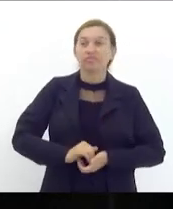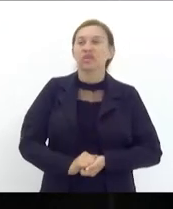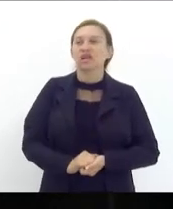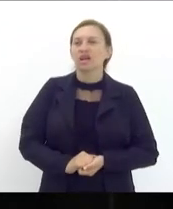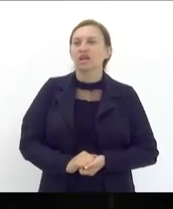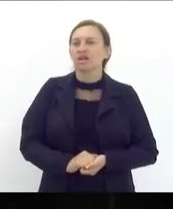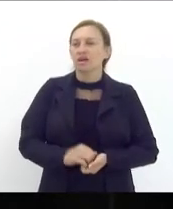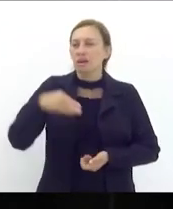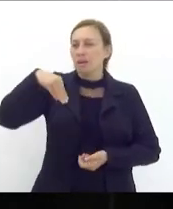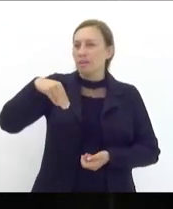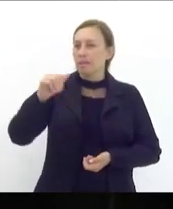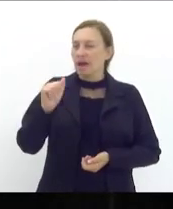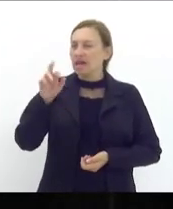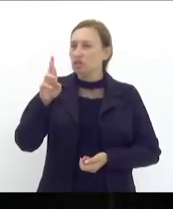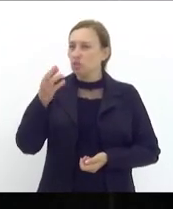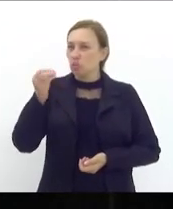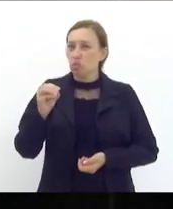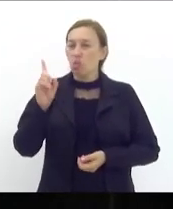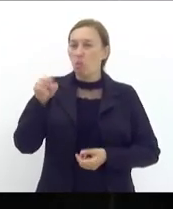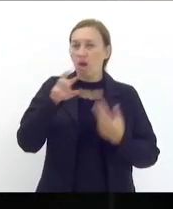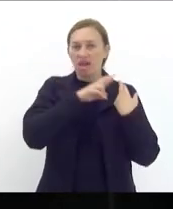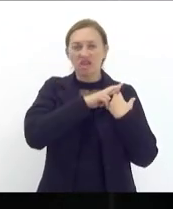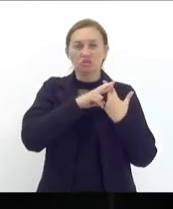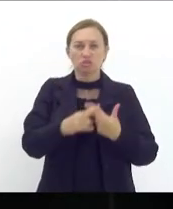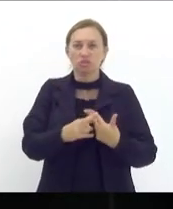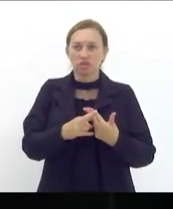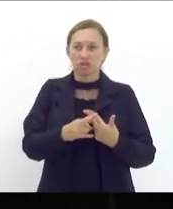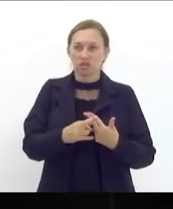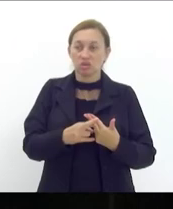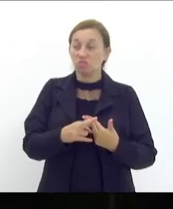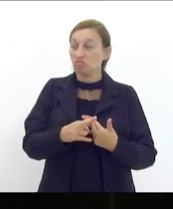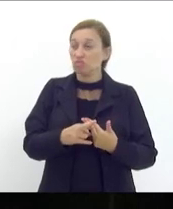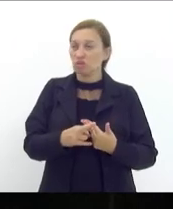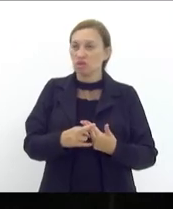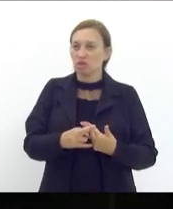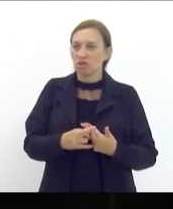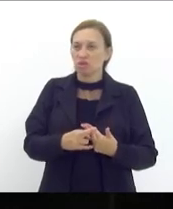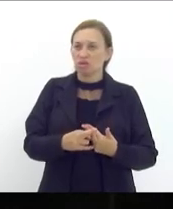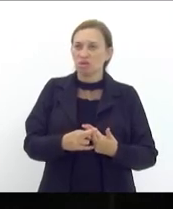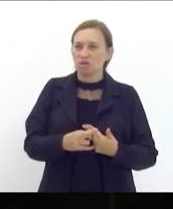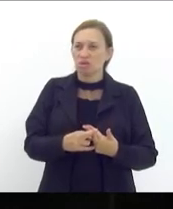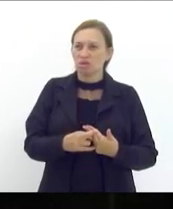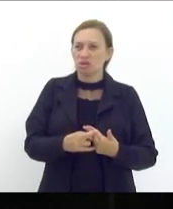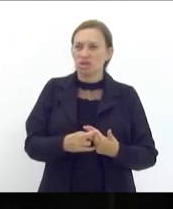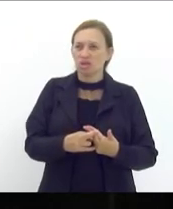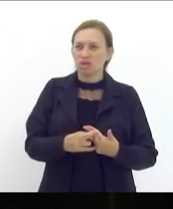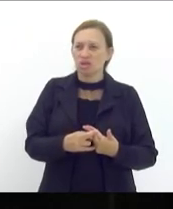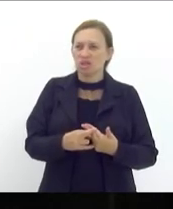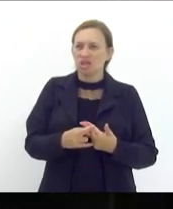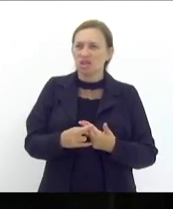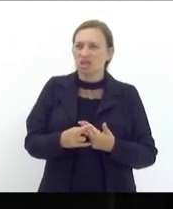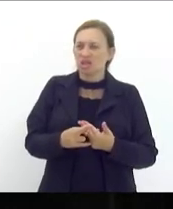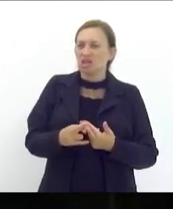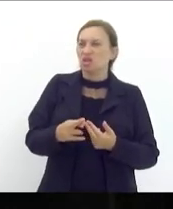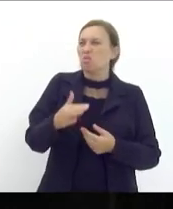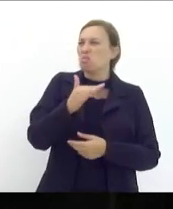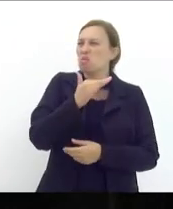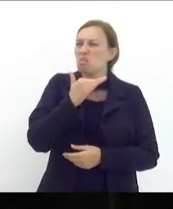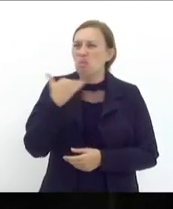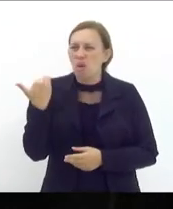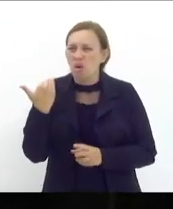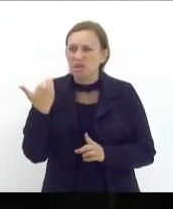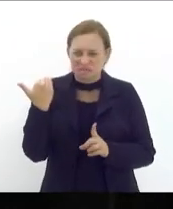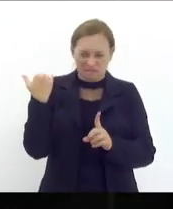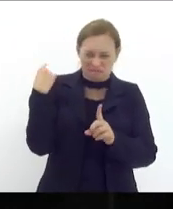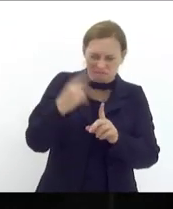Maduro é responsável direto por torturas assassinatos